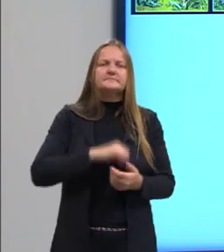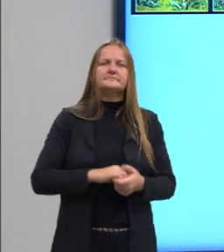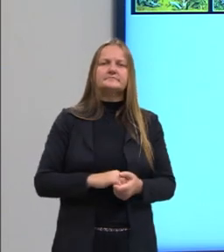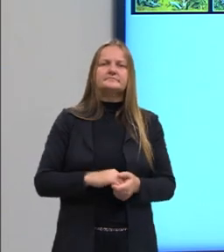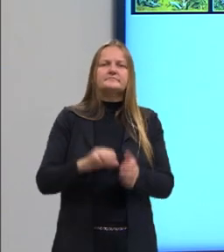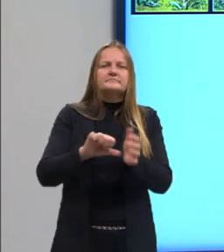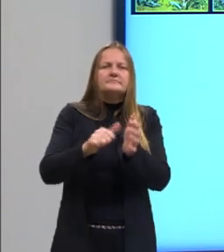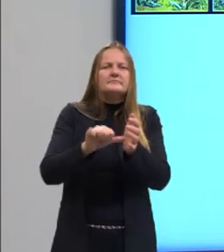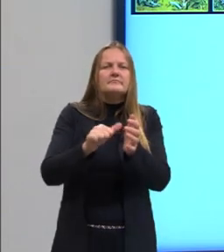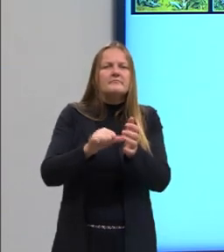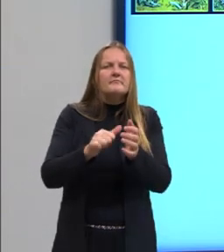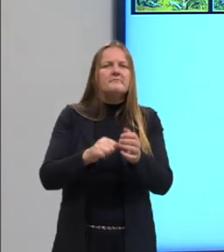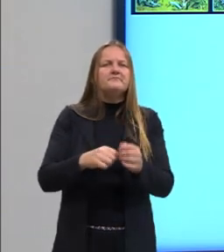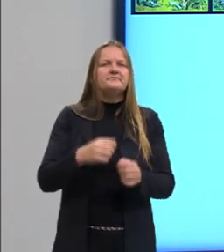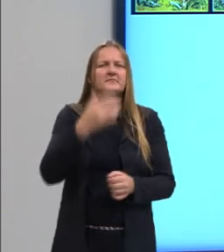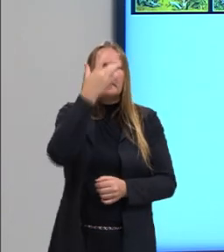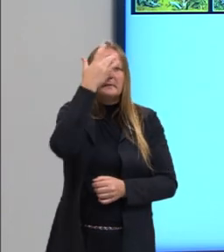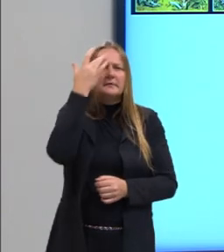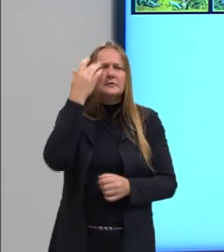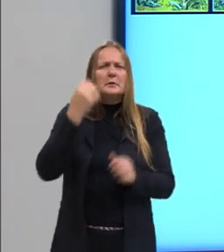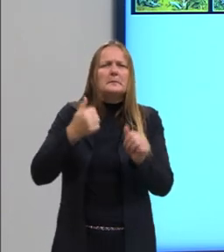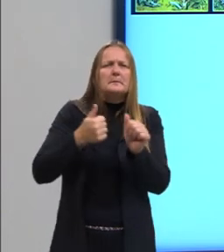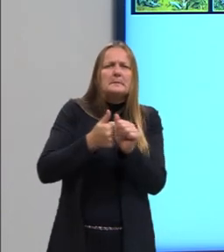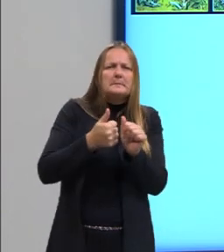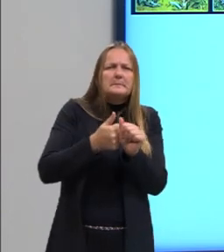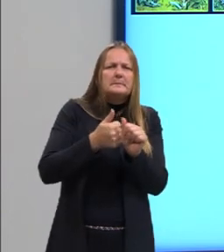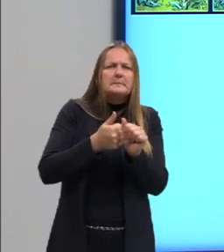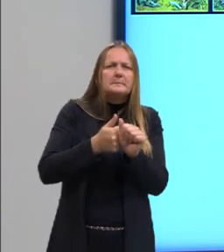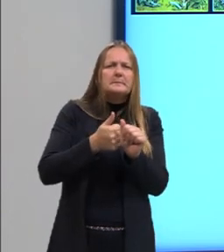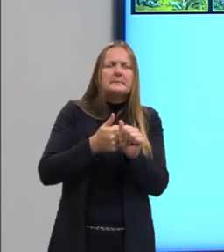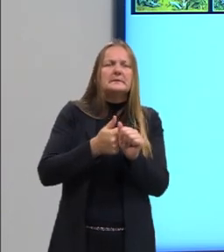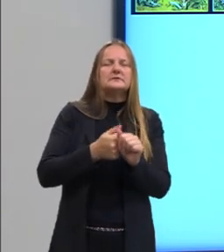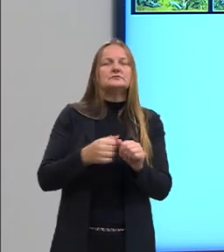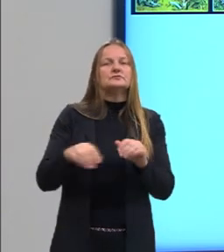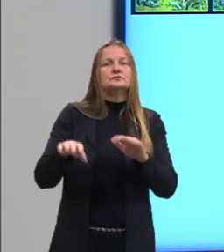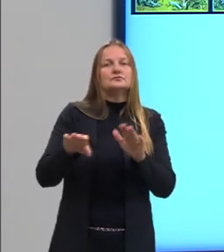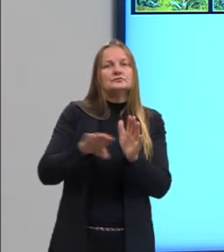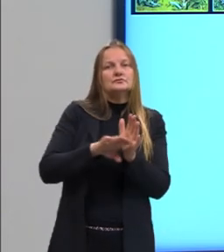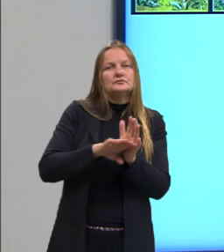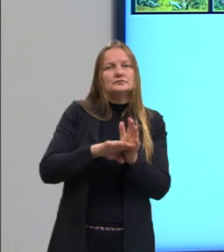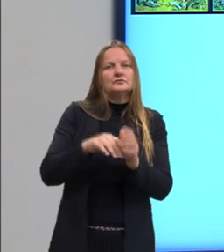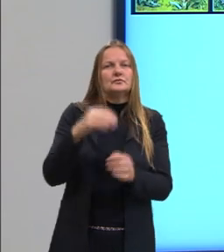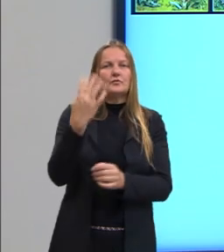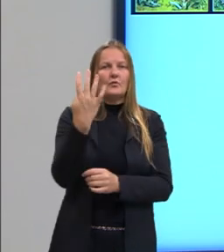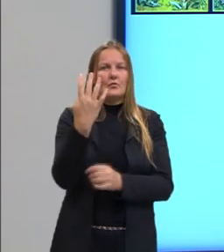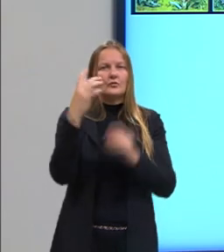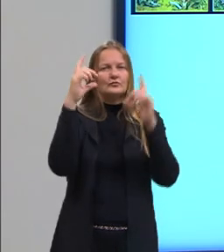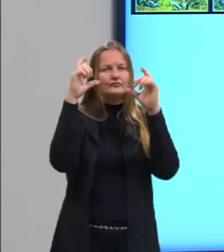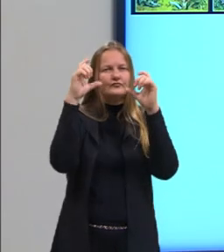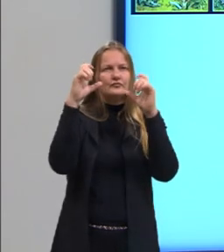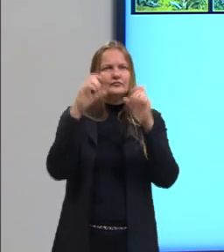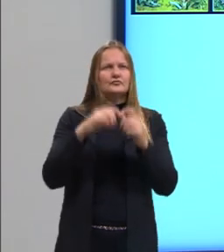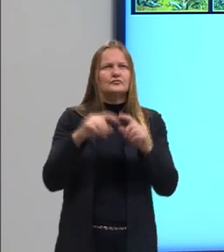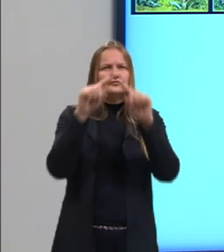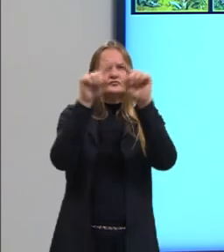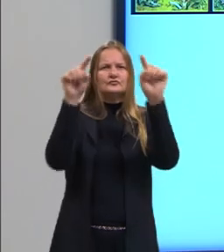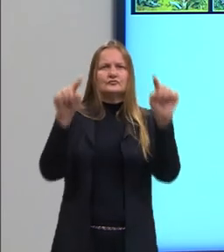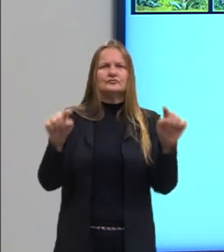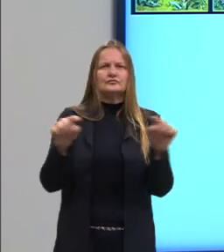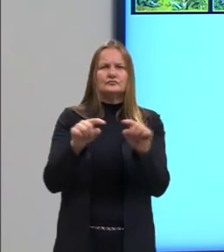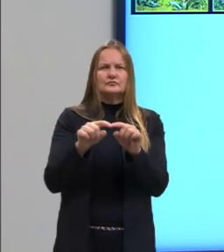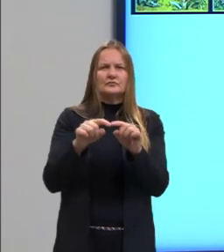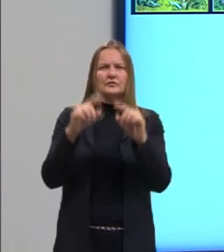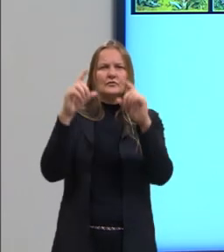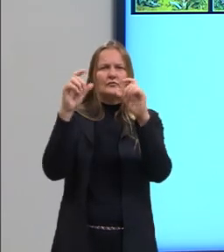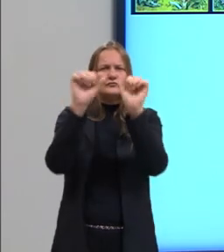primeiros homens mais próximos do que a gente conhece atualmente, a figura 4 mostra alguns quadros com imagens, né,